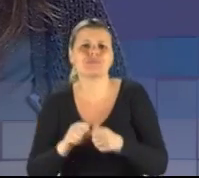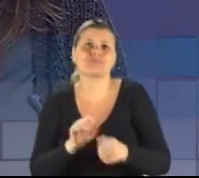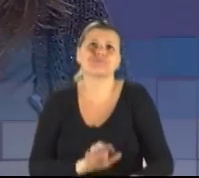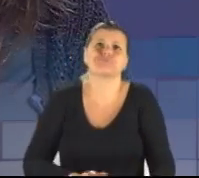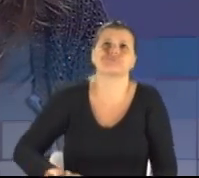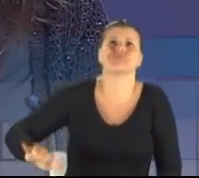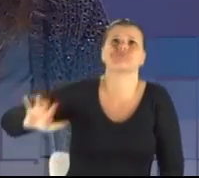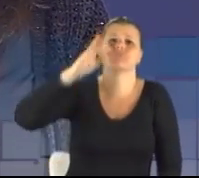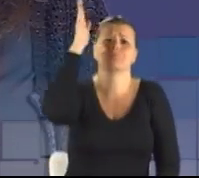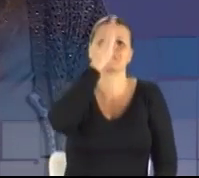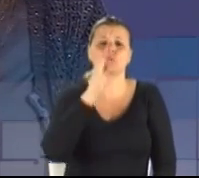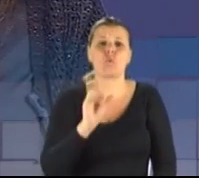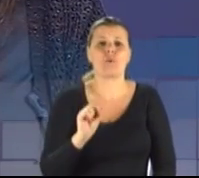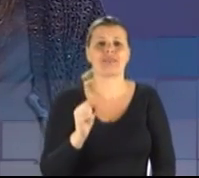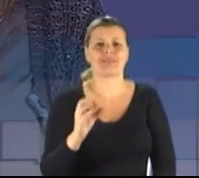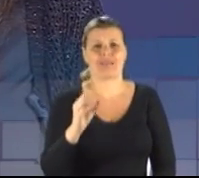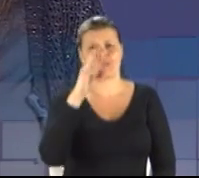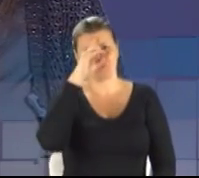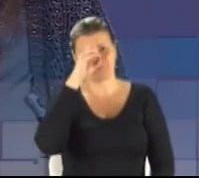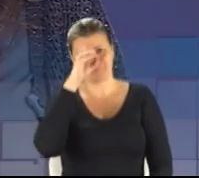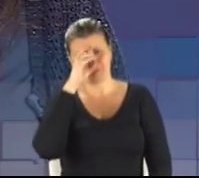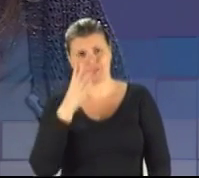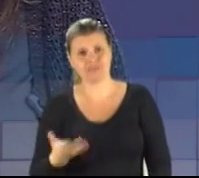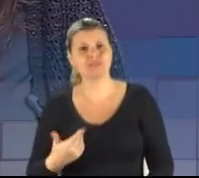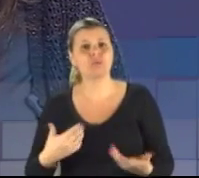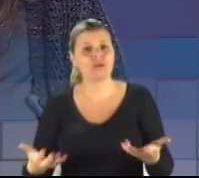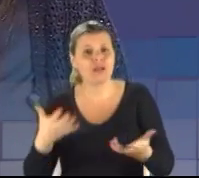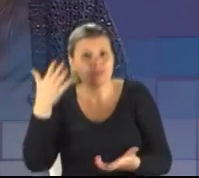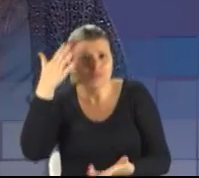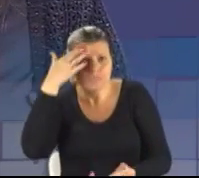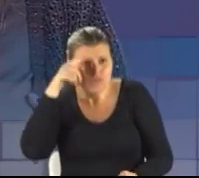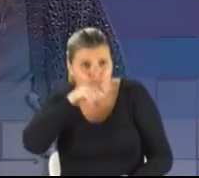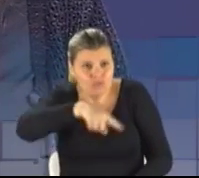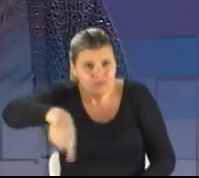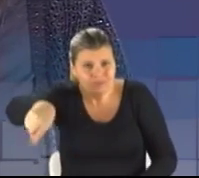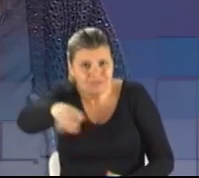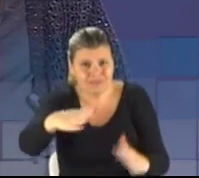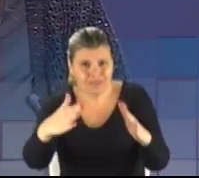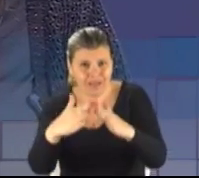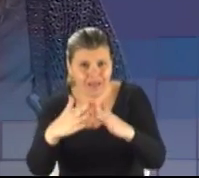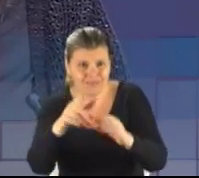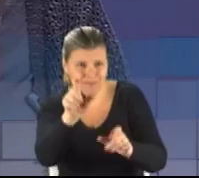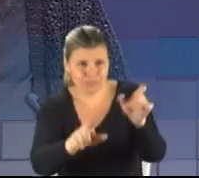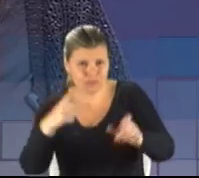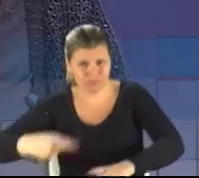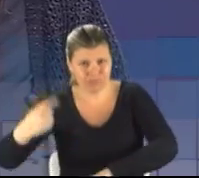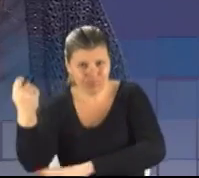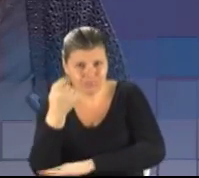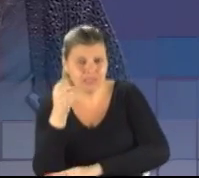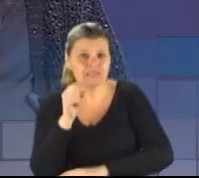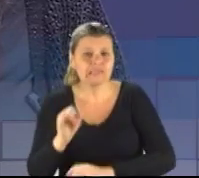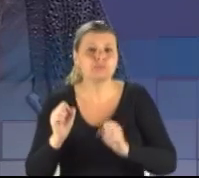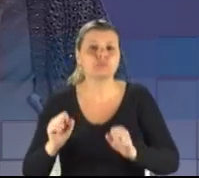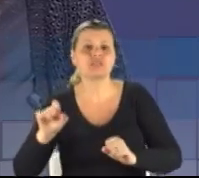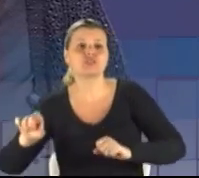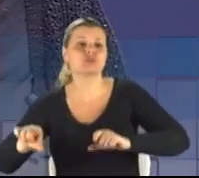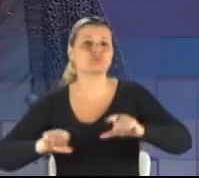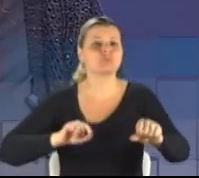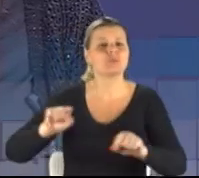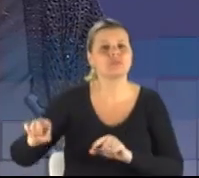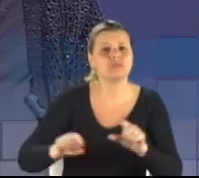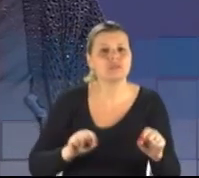80 hospitais. Eu queria saber se o povo gaúcho em casa tivesse a oportunidade de optar e